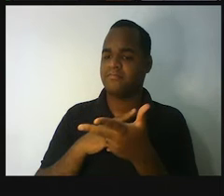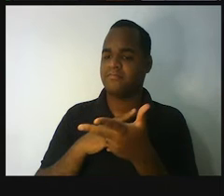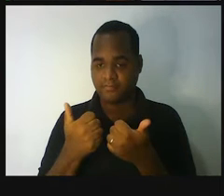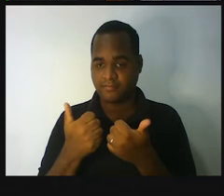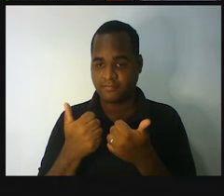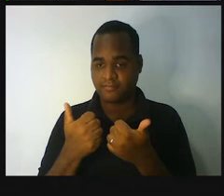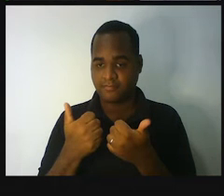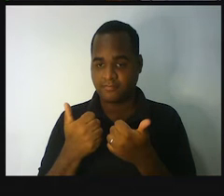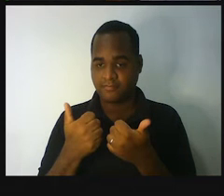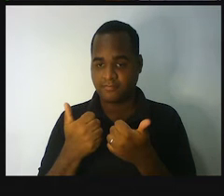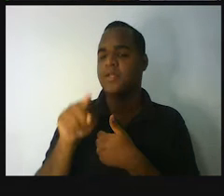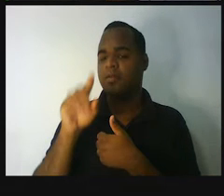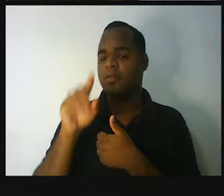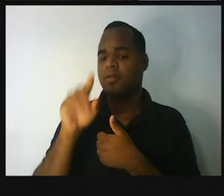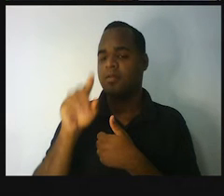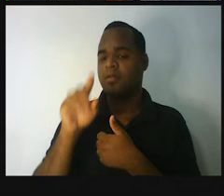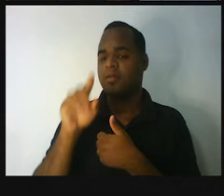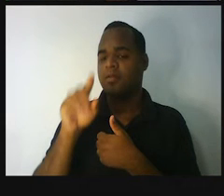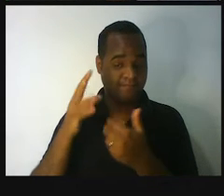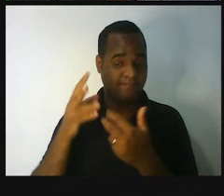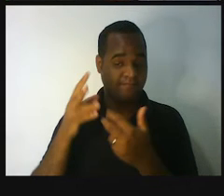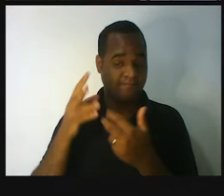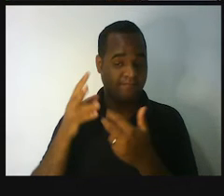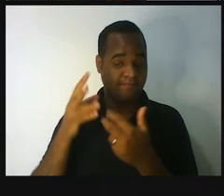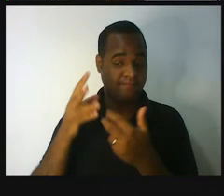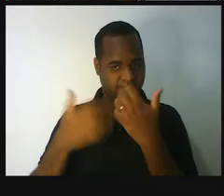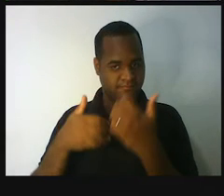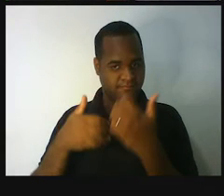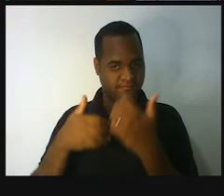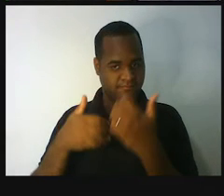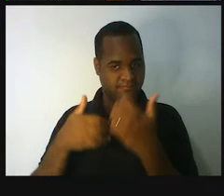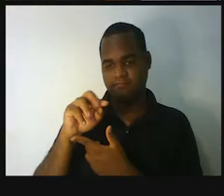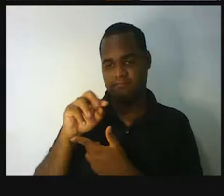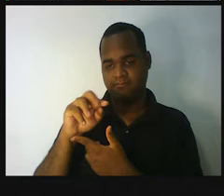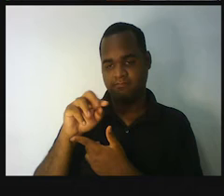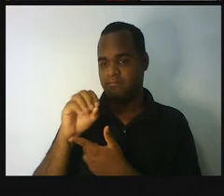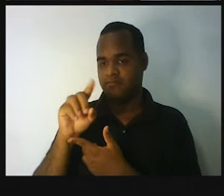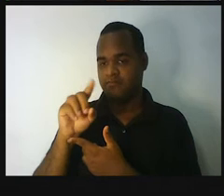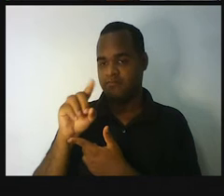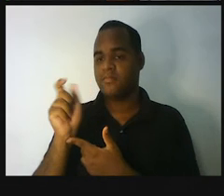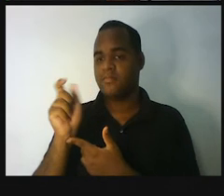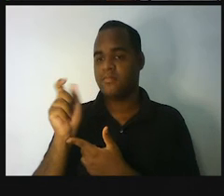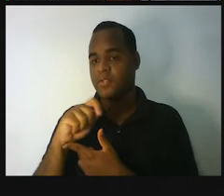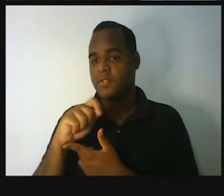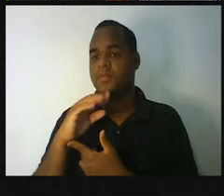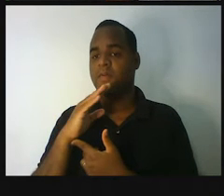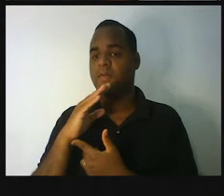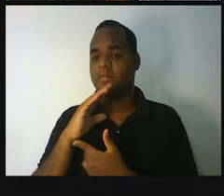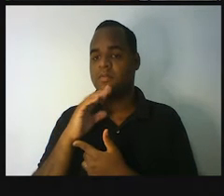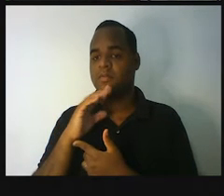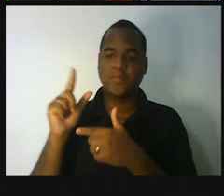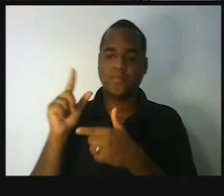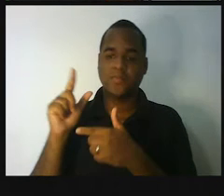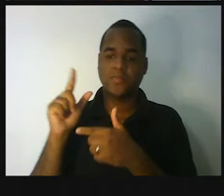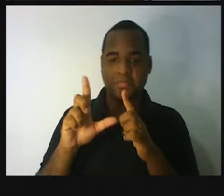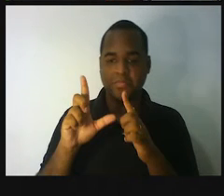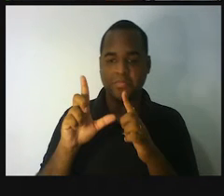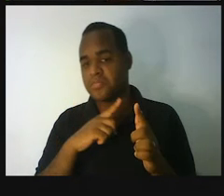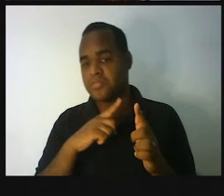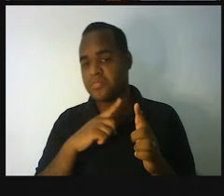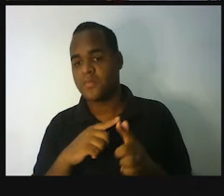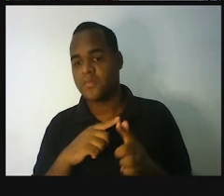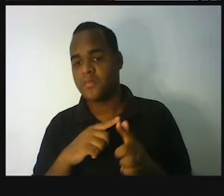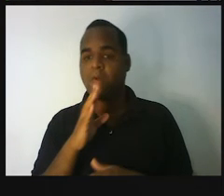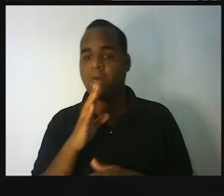começa a pensar aí, se liga aí. Além do metro, será que você conhece outras unidades de medida de comprimento,